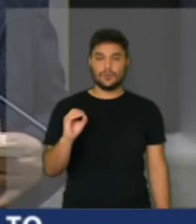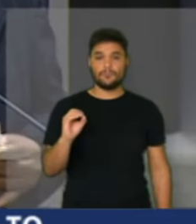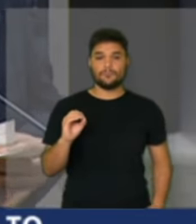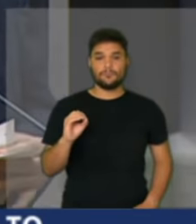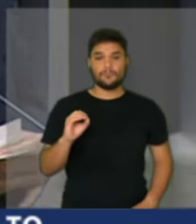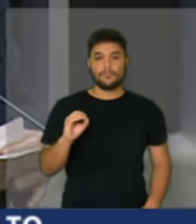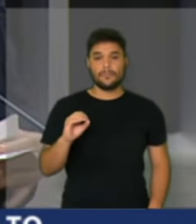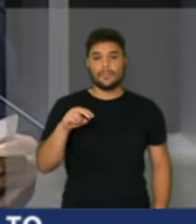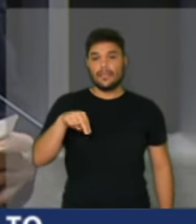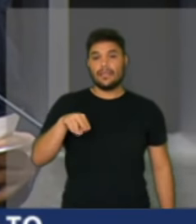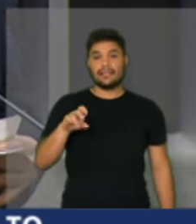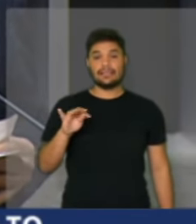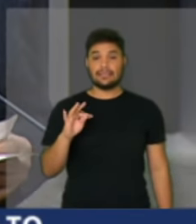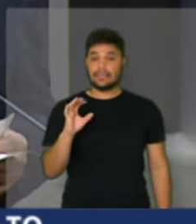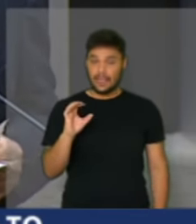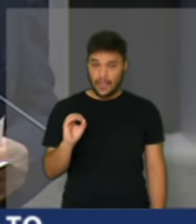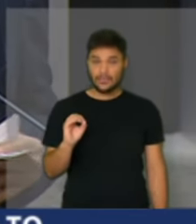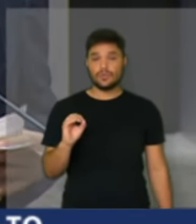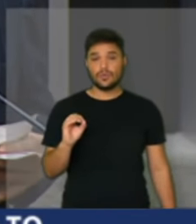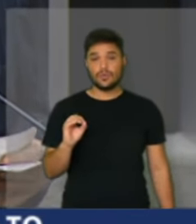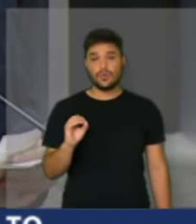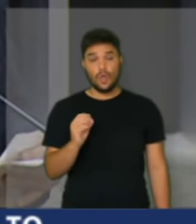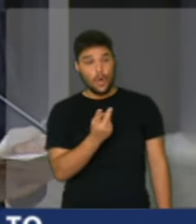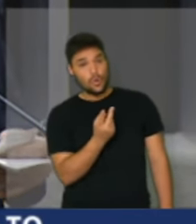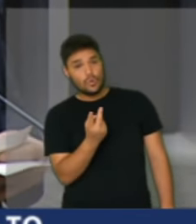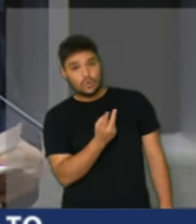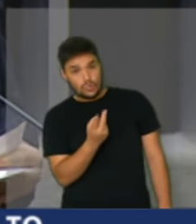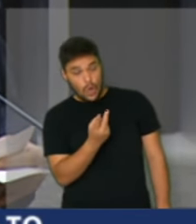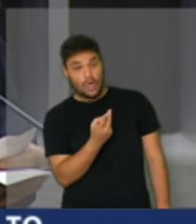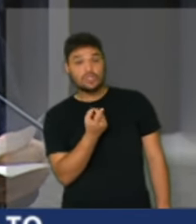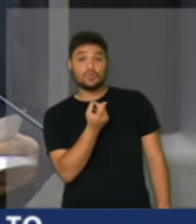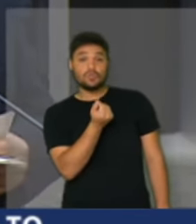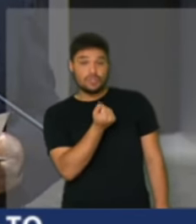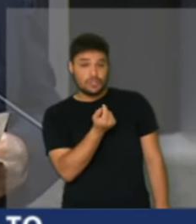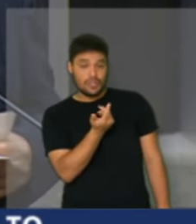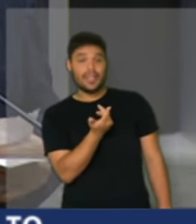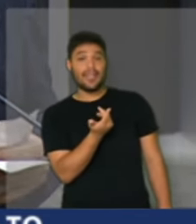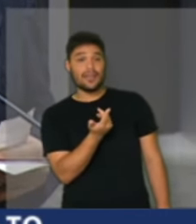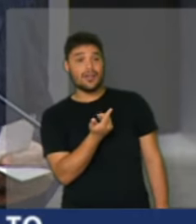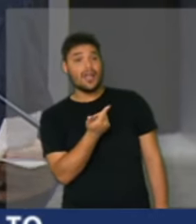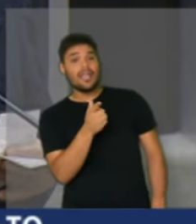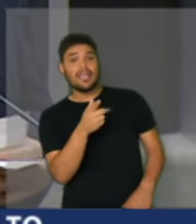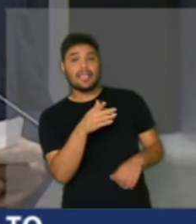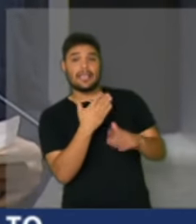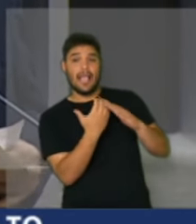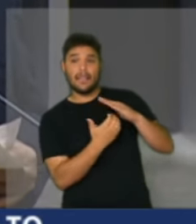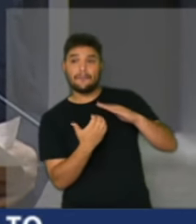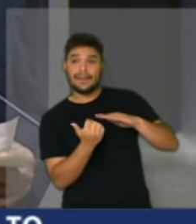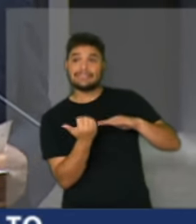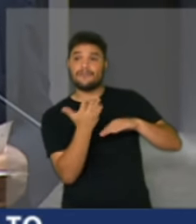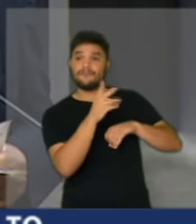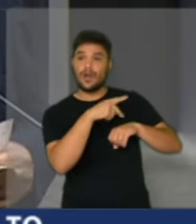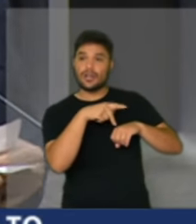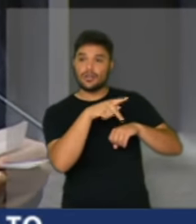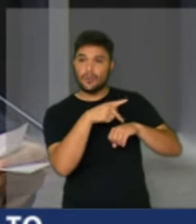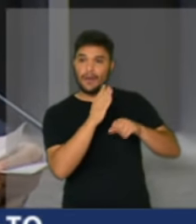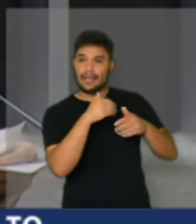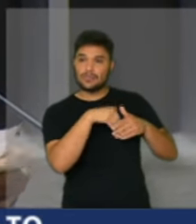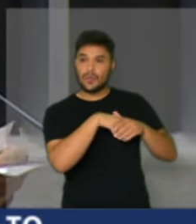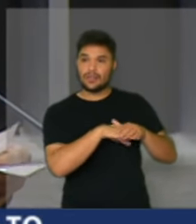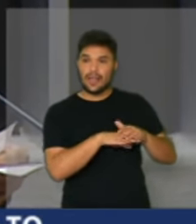Neto, estão com dinheiro em offshore no exterior. é